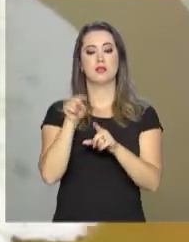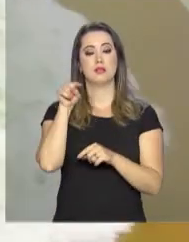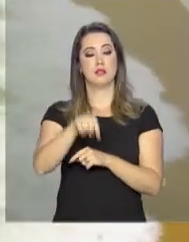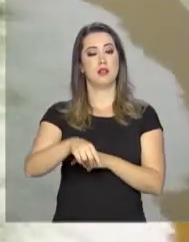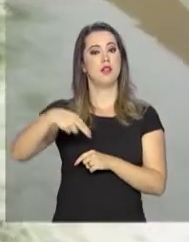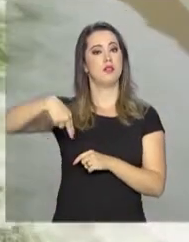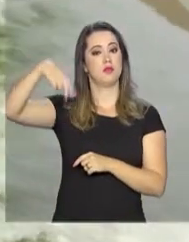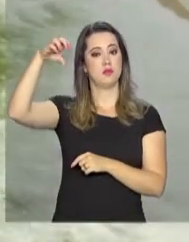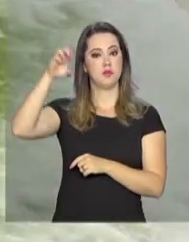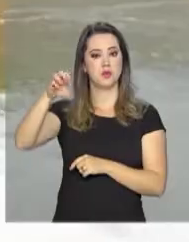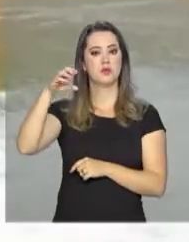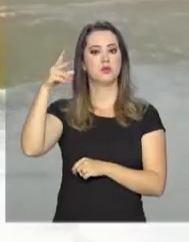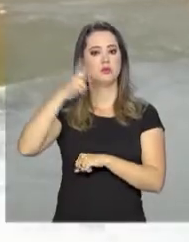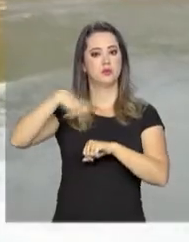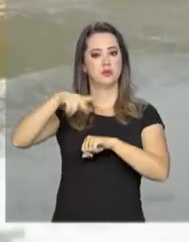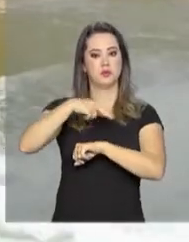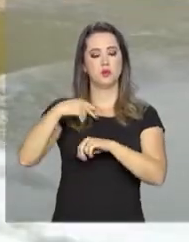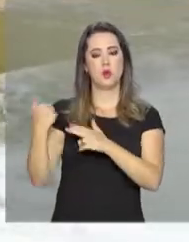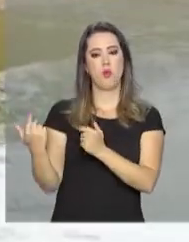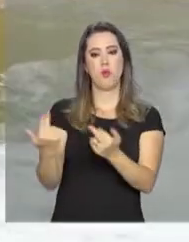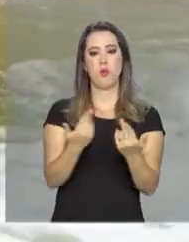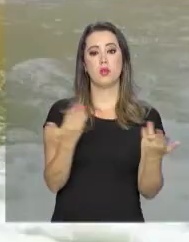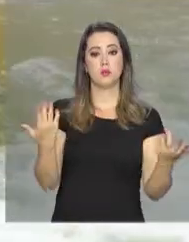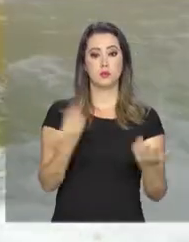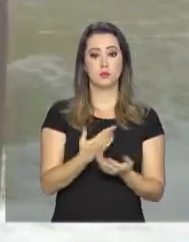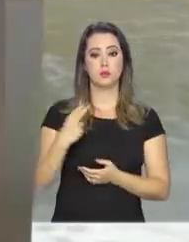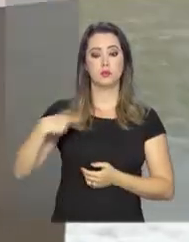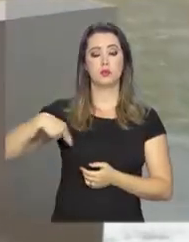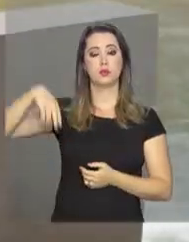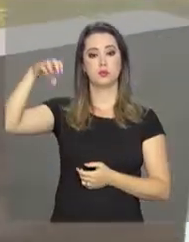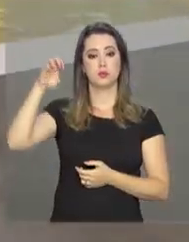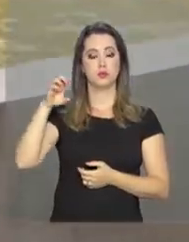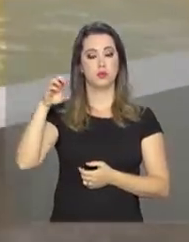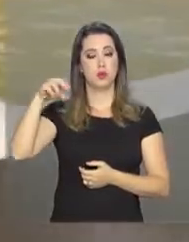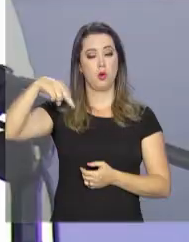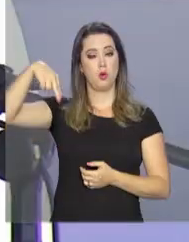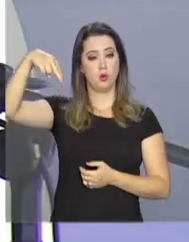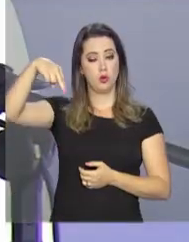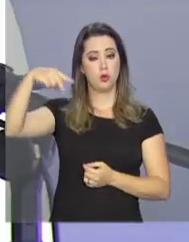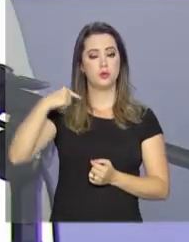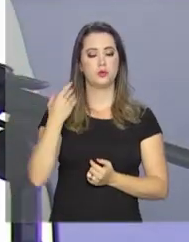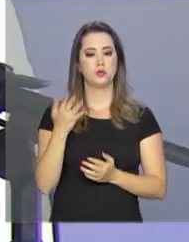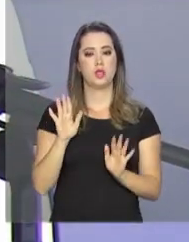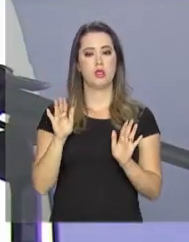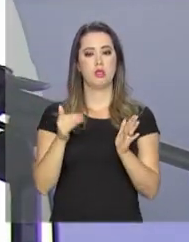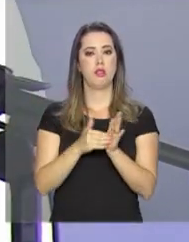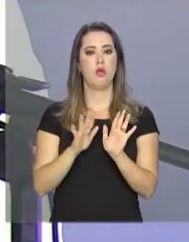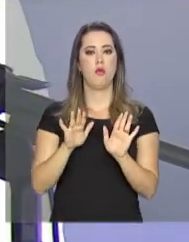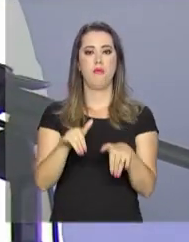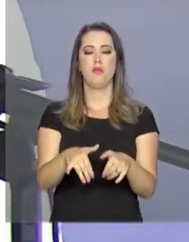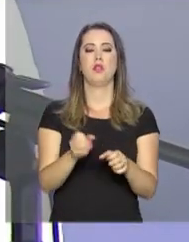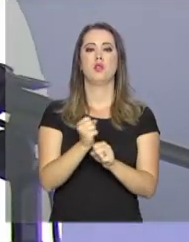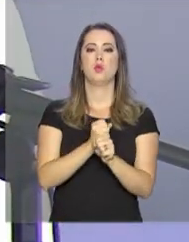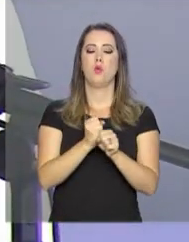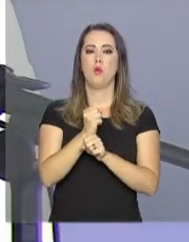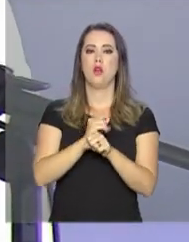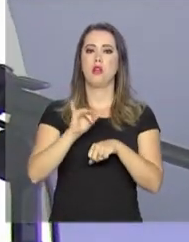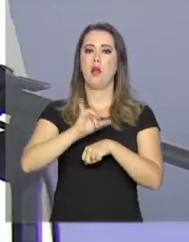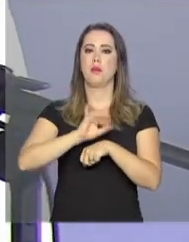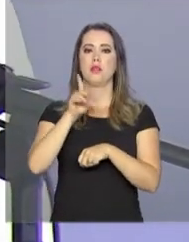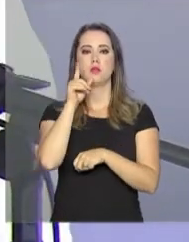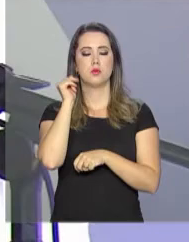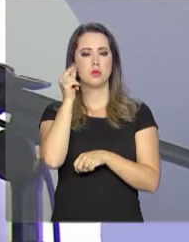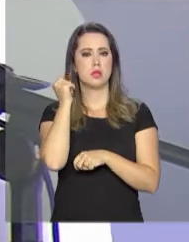do país. De igual maneira agora no eixo norte. Então o que vai acontecer? Até o final do ano, Fortaleza, tal como Campina